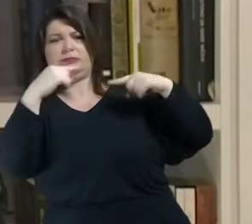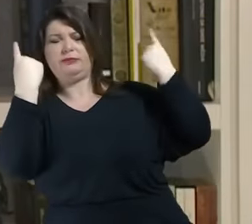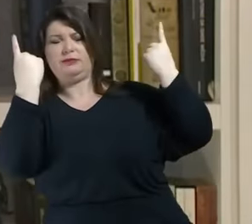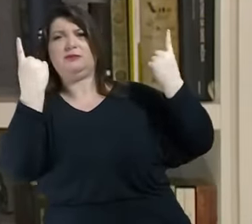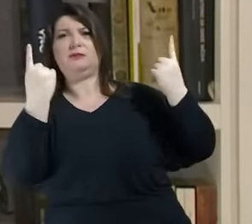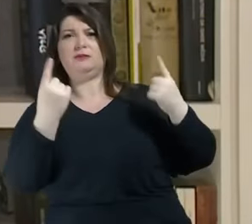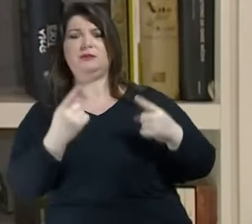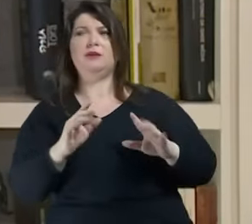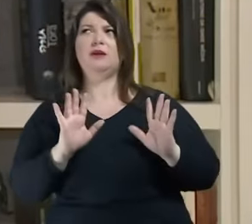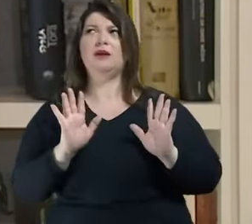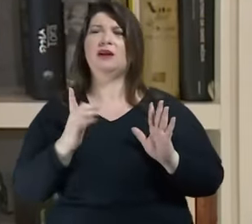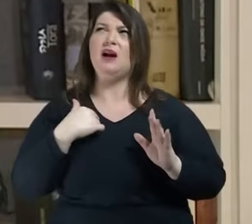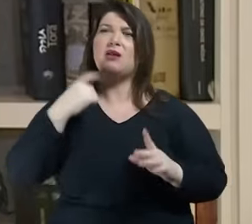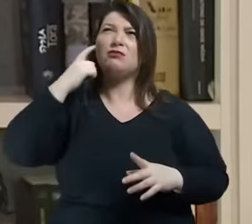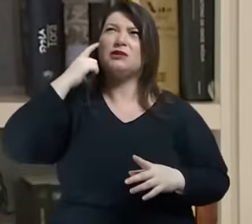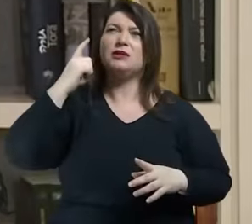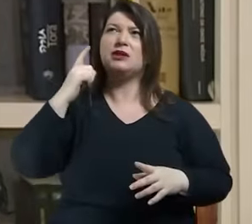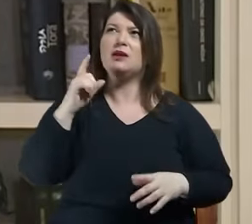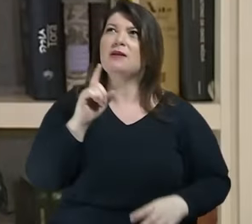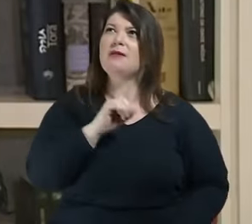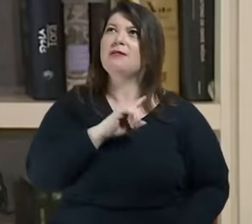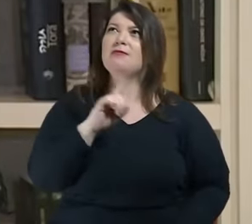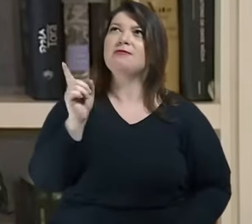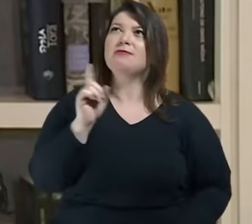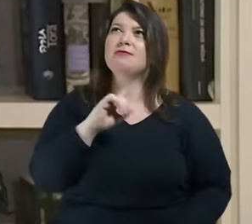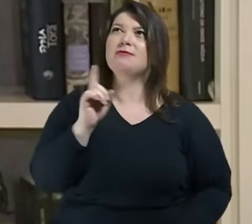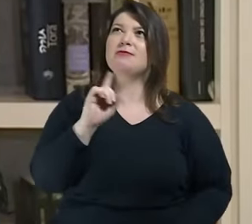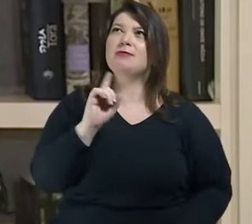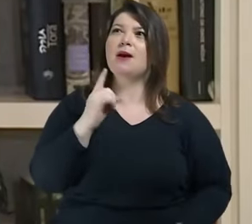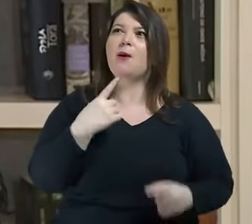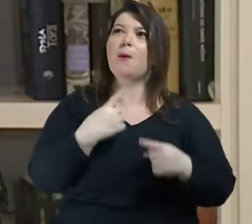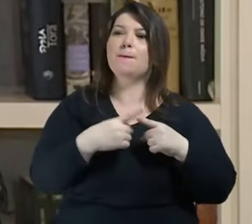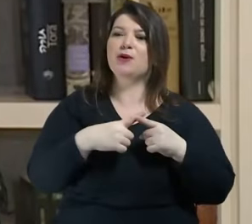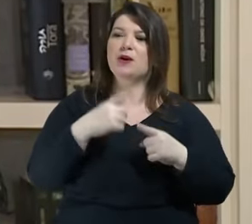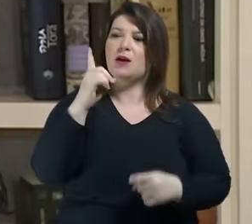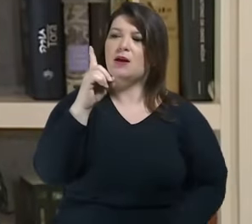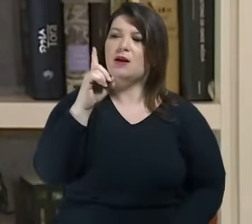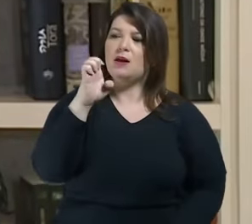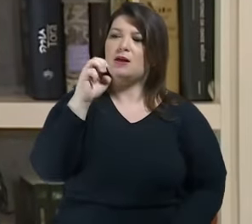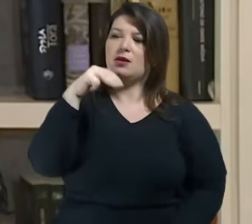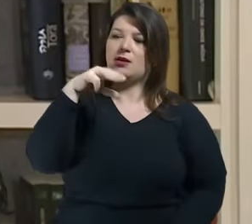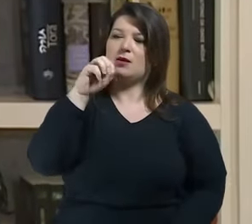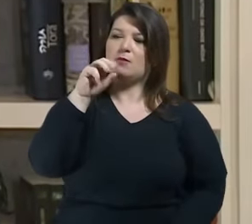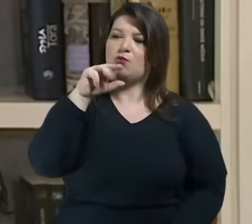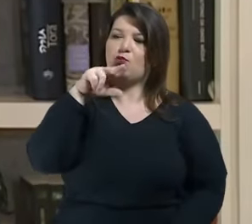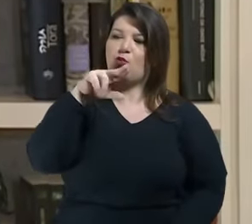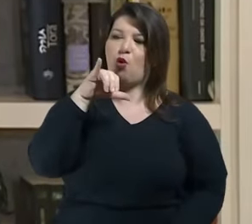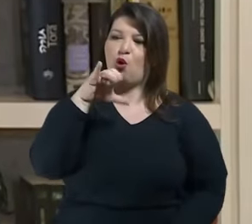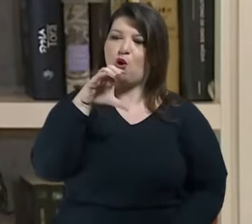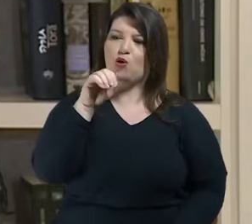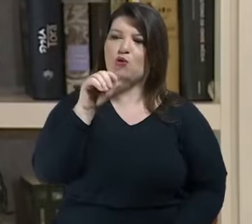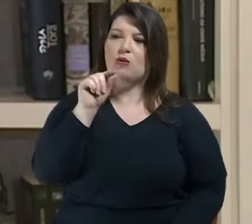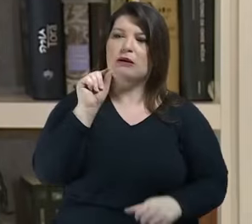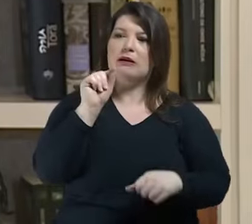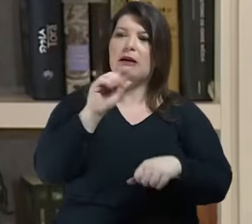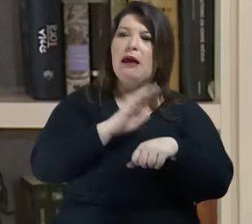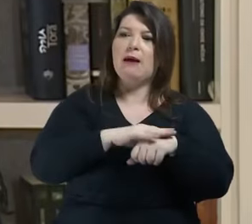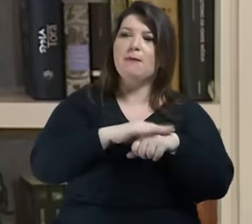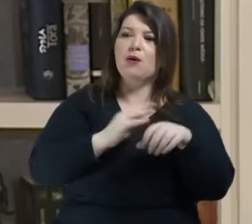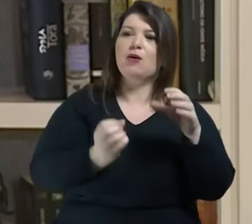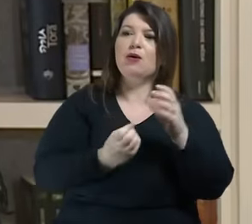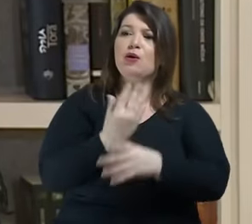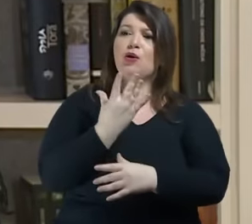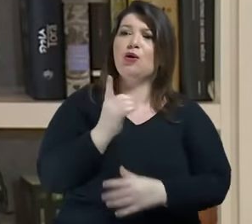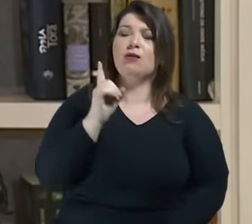demônio foi criado por Deus e o demônio tinha amigos e seguidores e o monstro